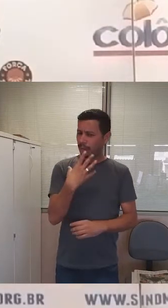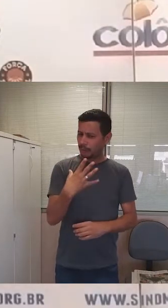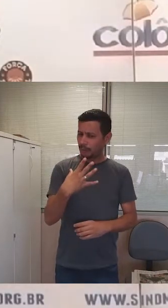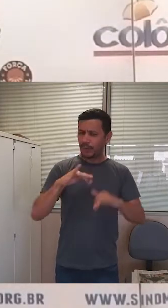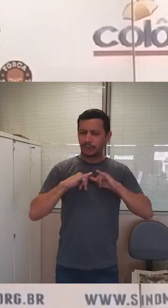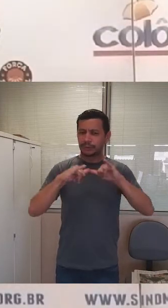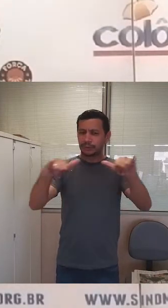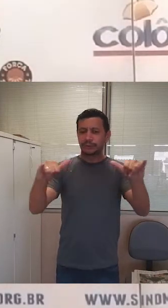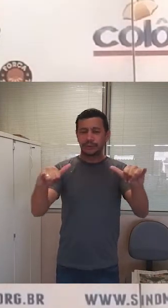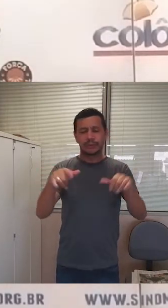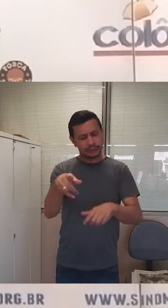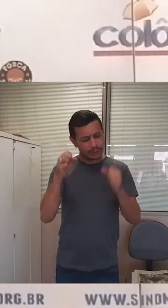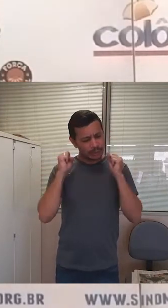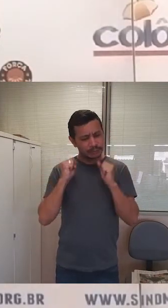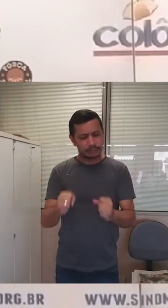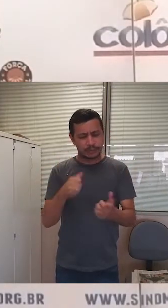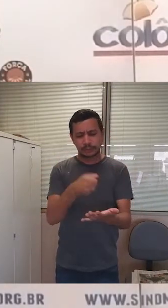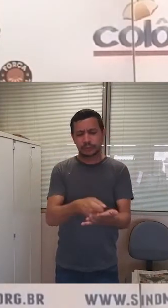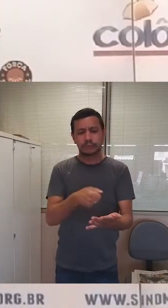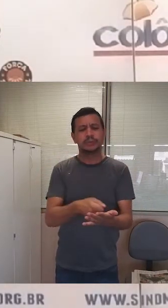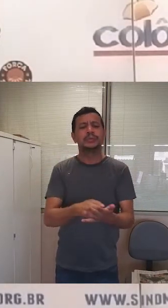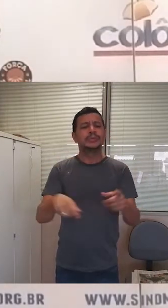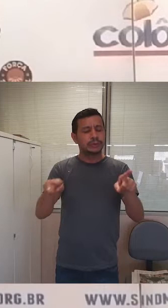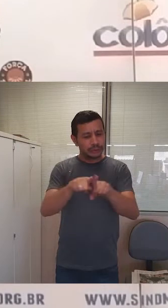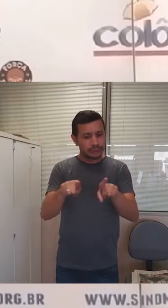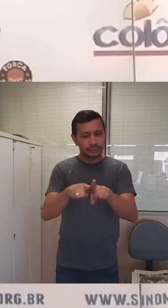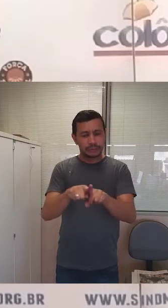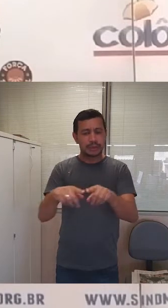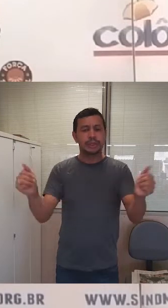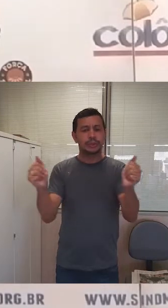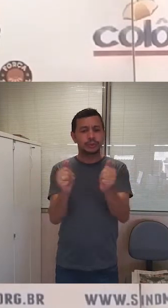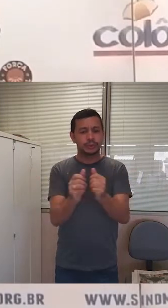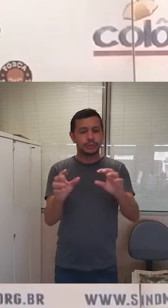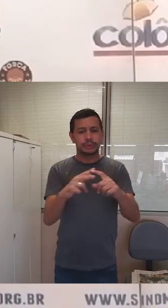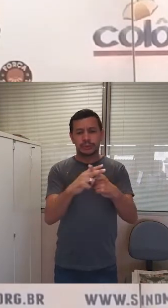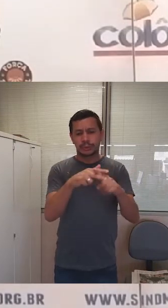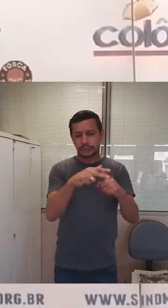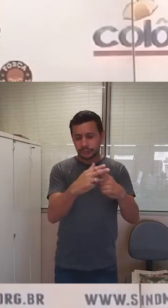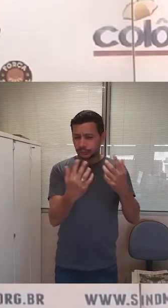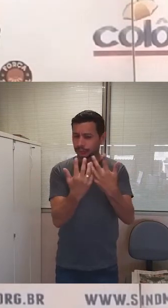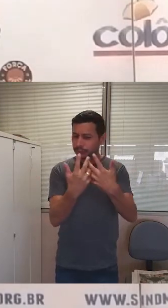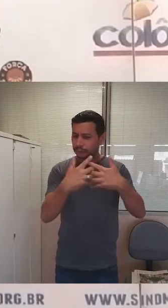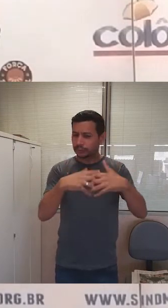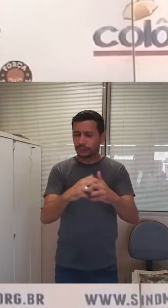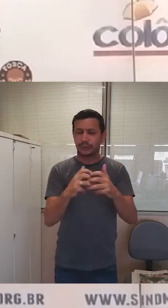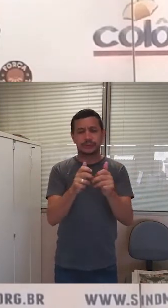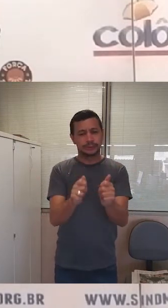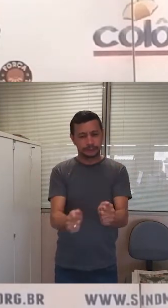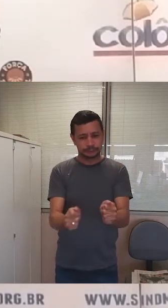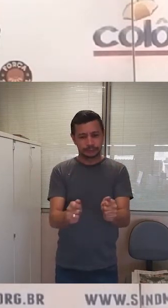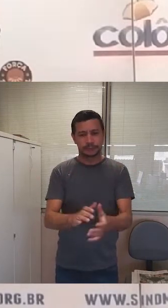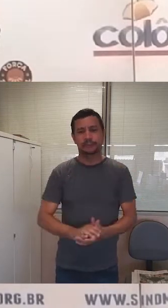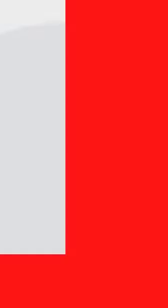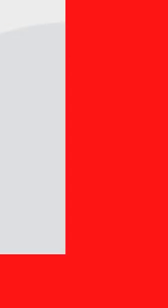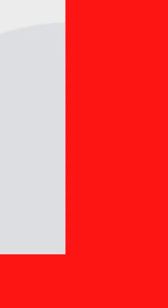notícia boa e você também pode, deve lutar pela sua PLR. Junte-se ao sindicato e bora